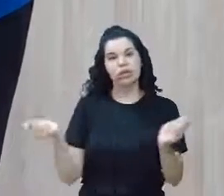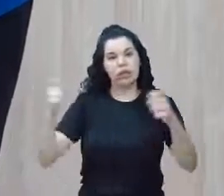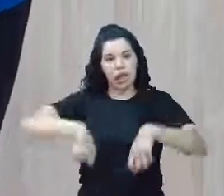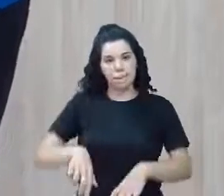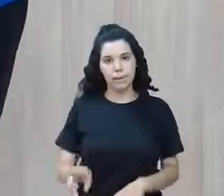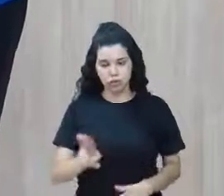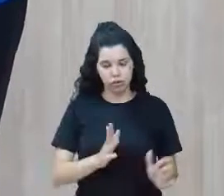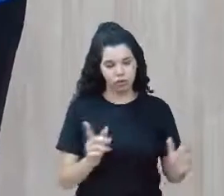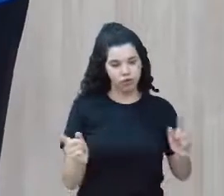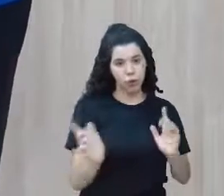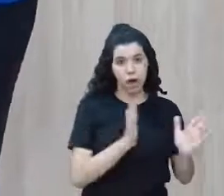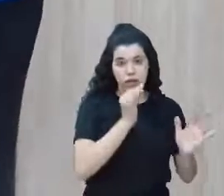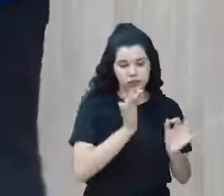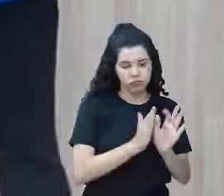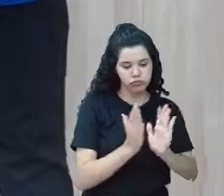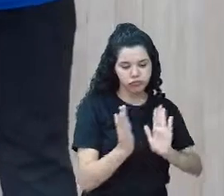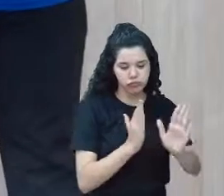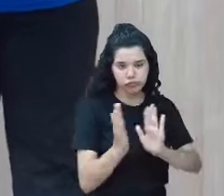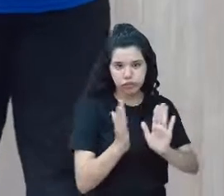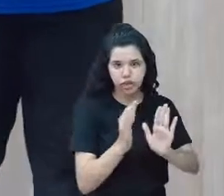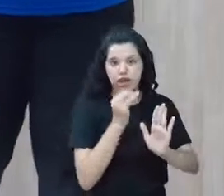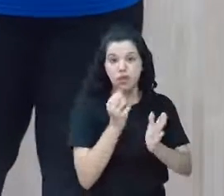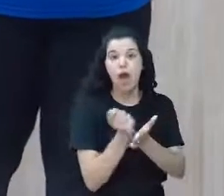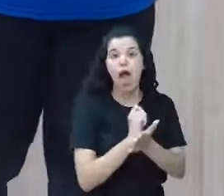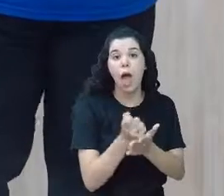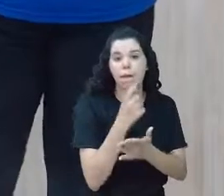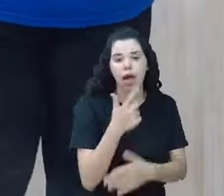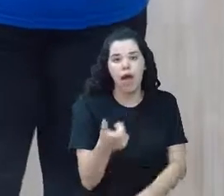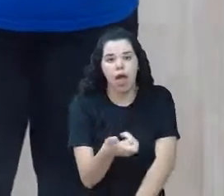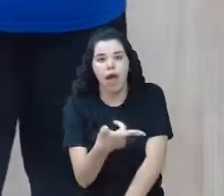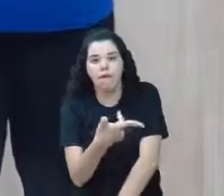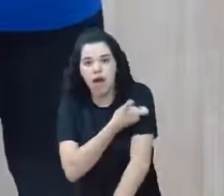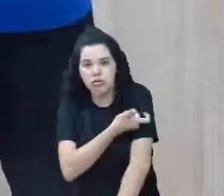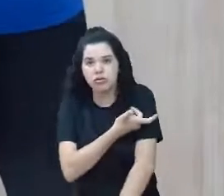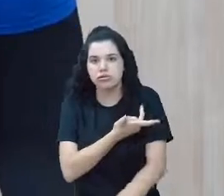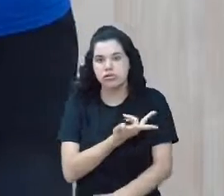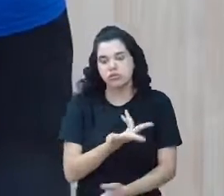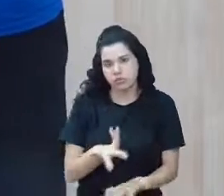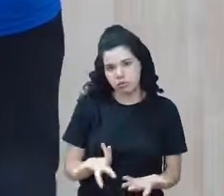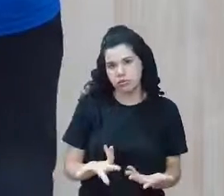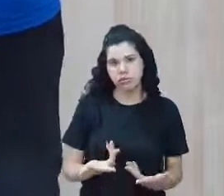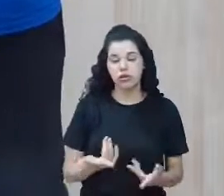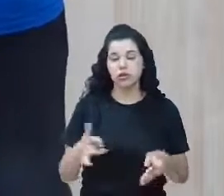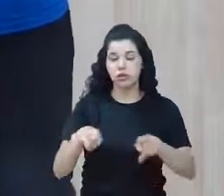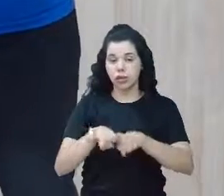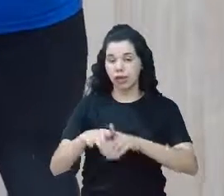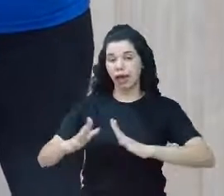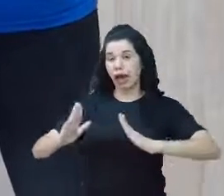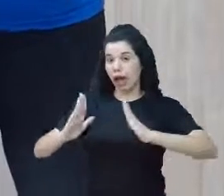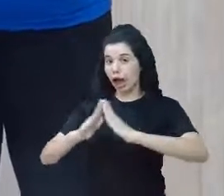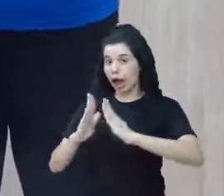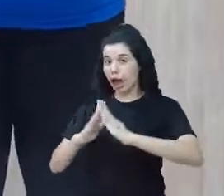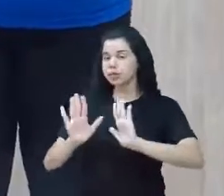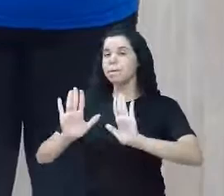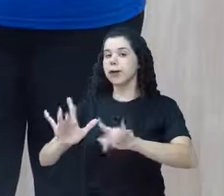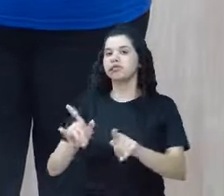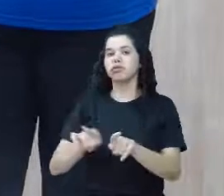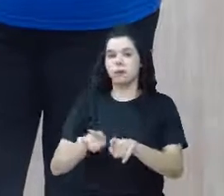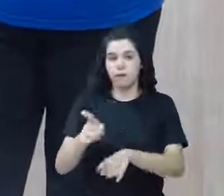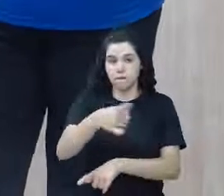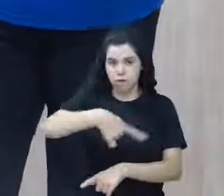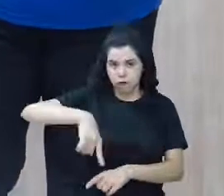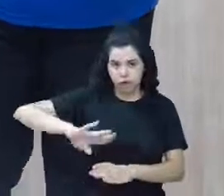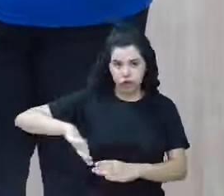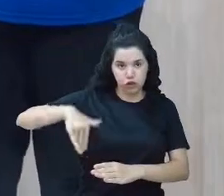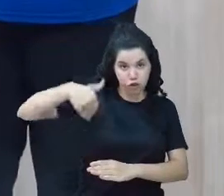curto prazo, tipo remédios, vacinas. Então, não só na nossa casa, mas quando você estiver